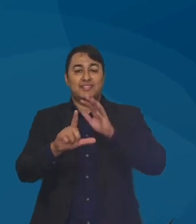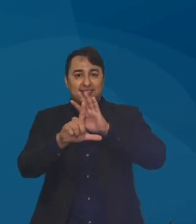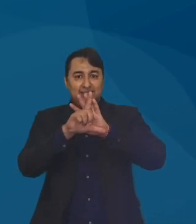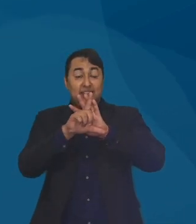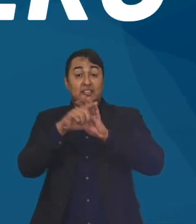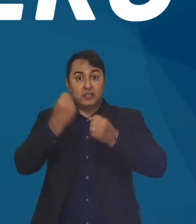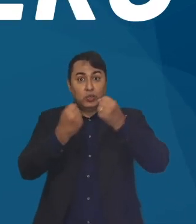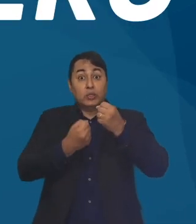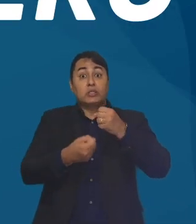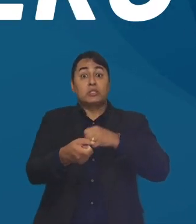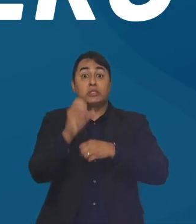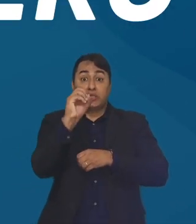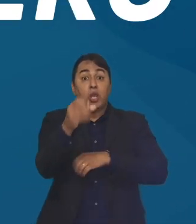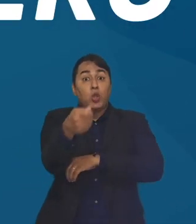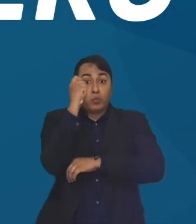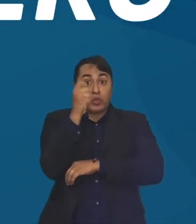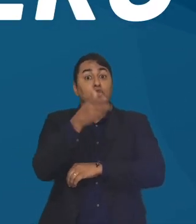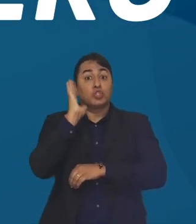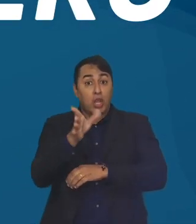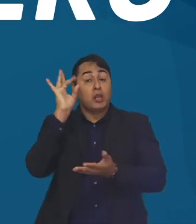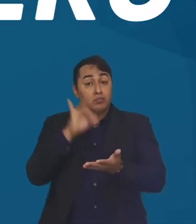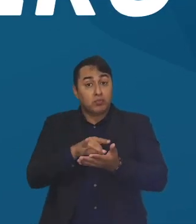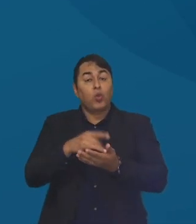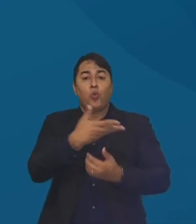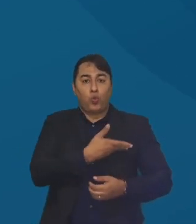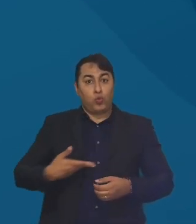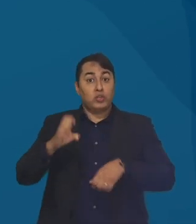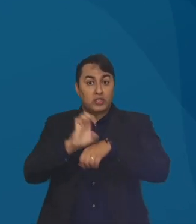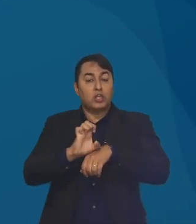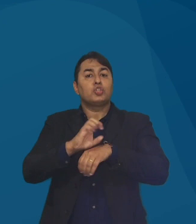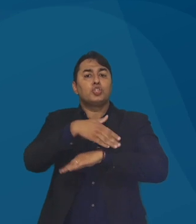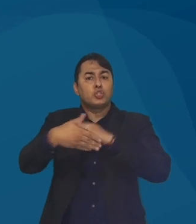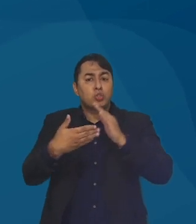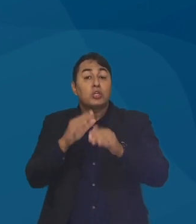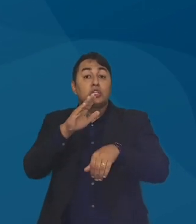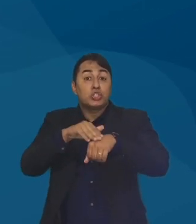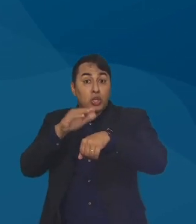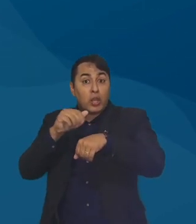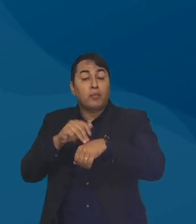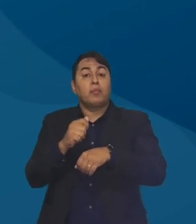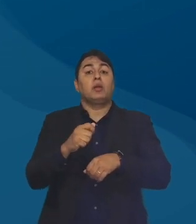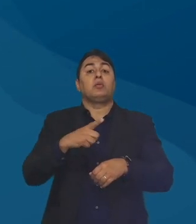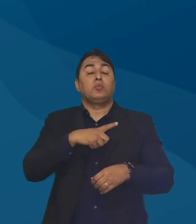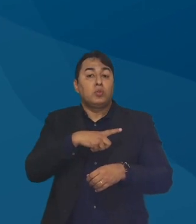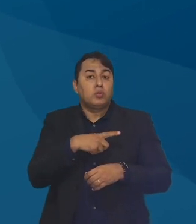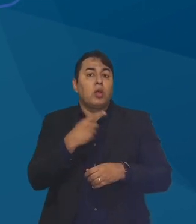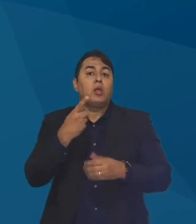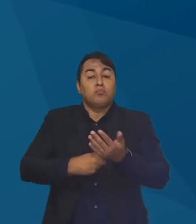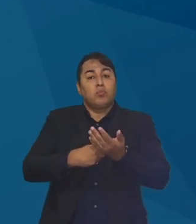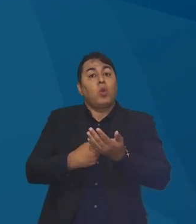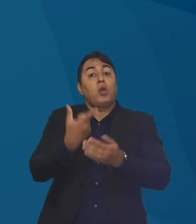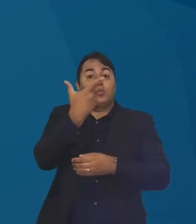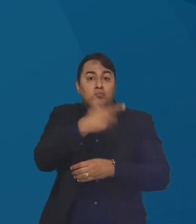A Lei do Transporte Zero do Pescado em Mato Grosso já está em vigor e o Governo do Estado convoca todos os pescadores profissionais artesanais para se